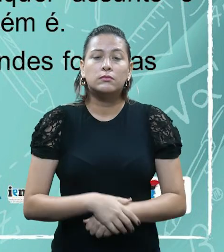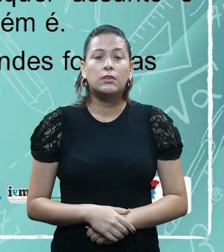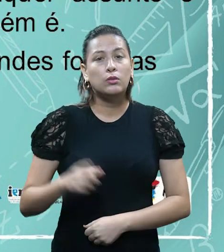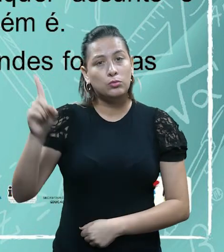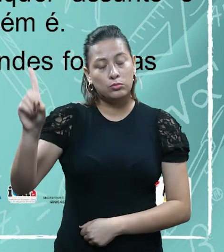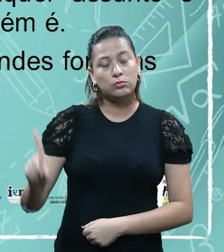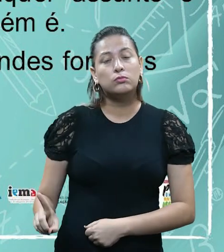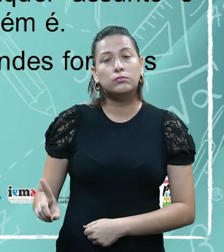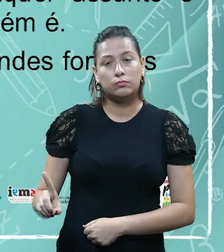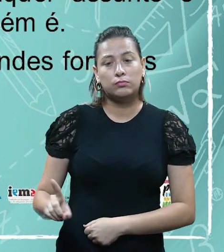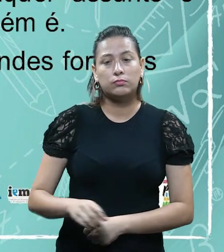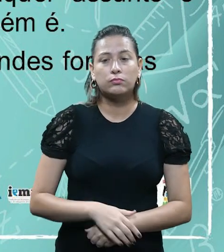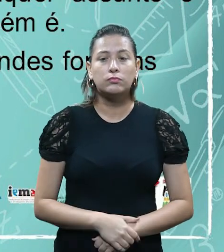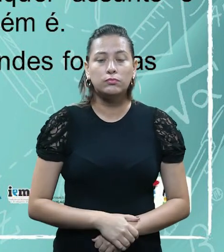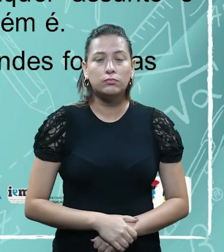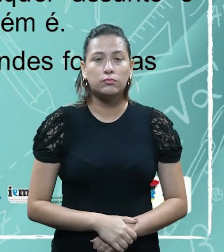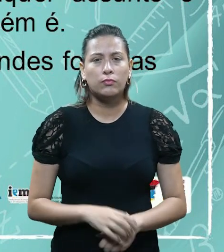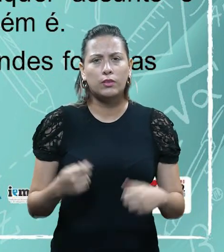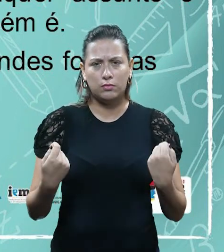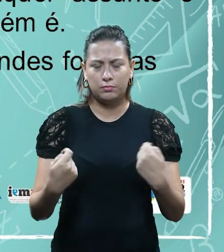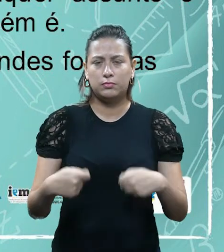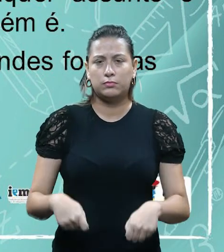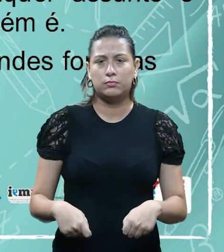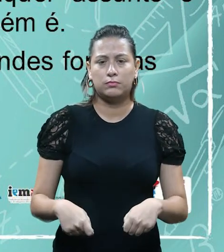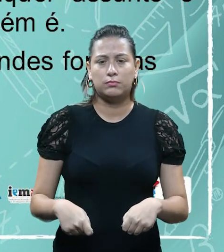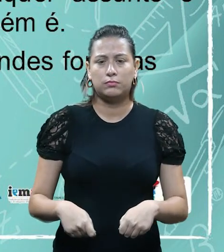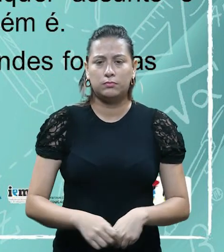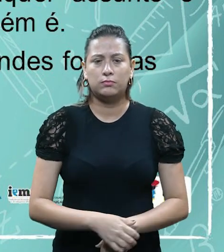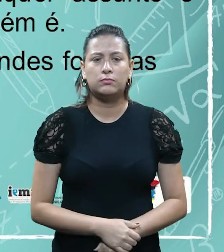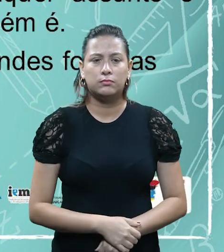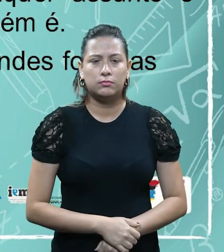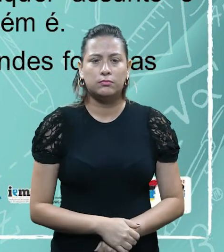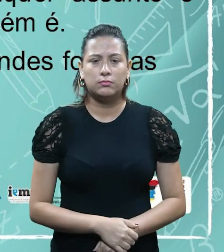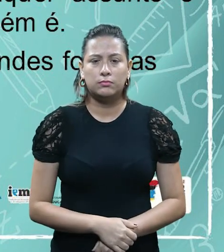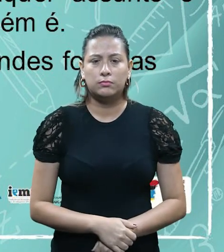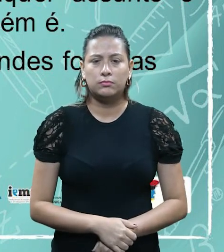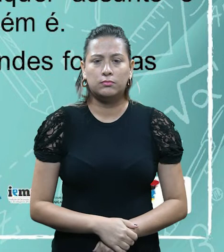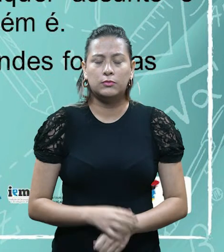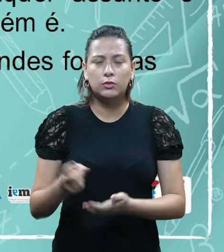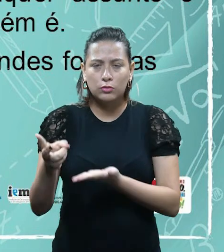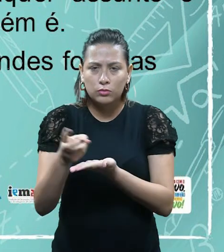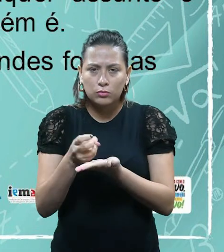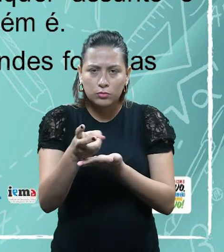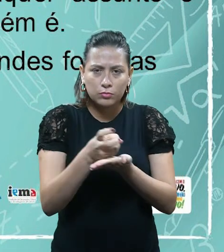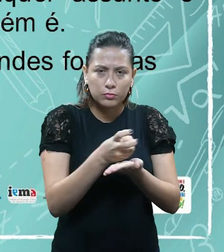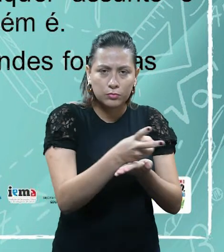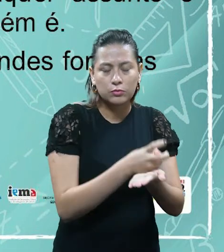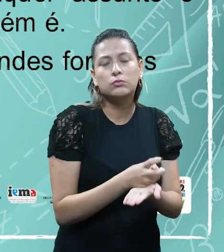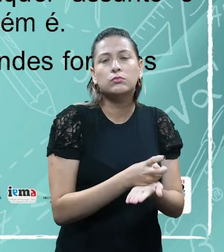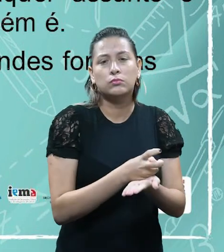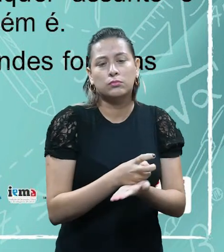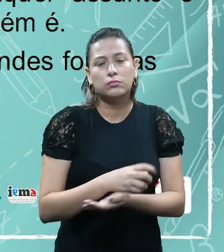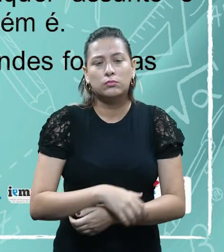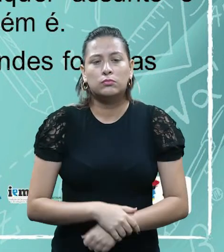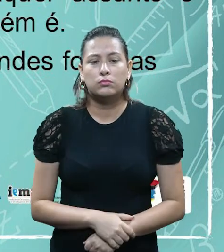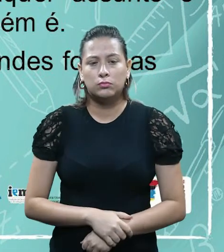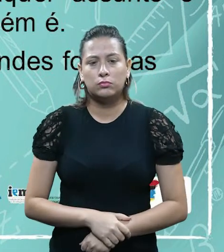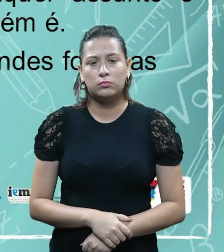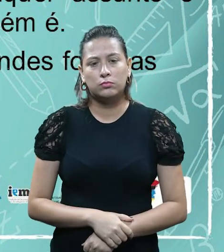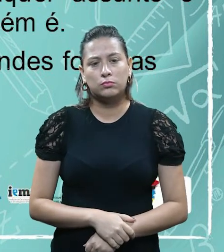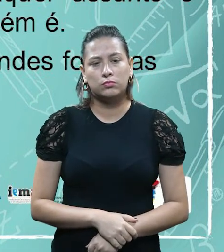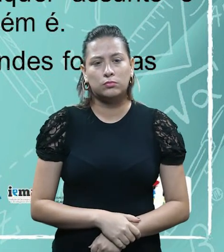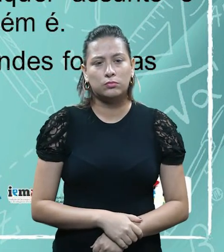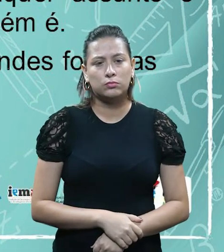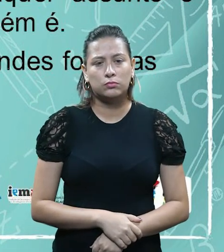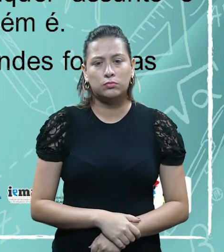quando aquele direito, aquela capacidade, competência tributária, é, quiser ser, quando, de